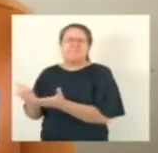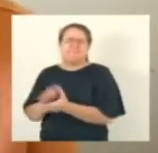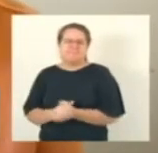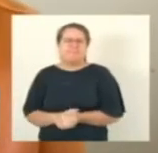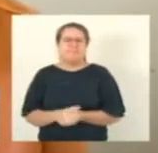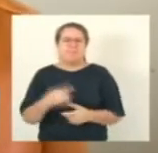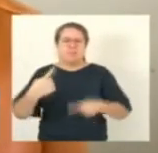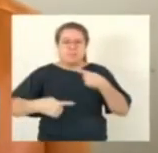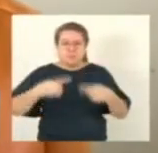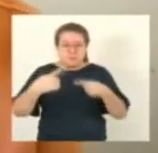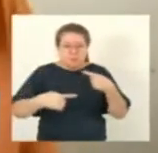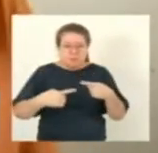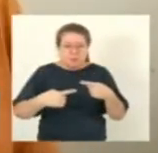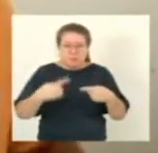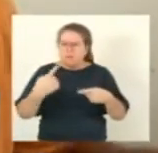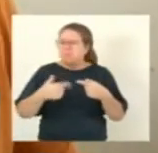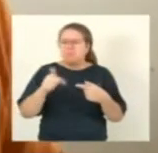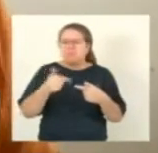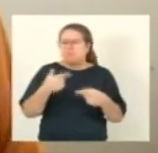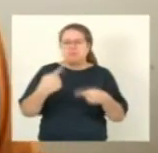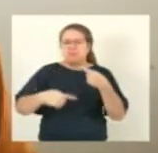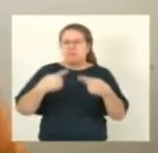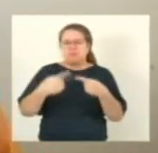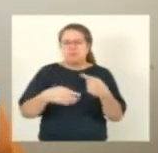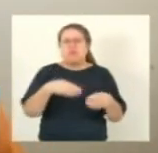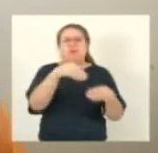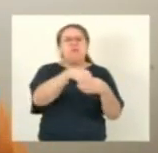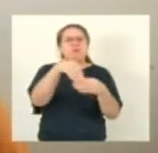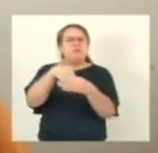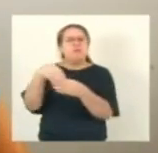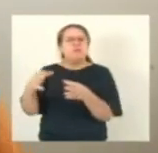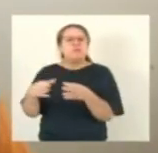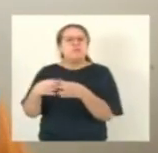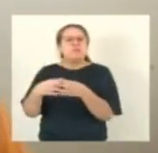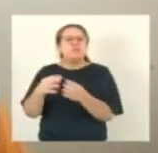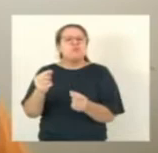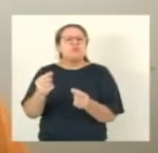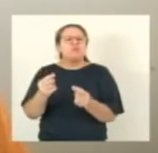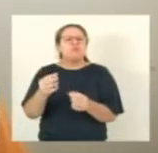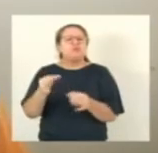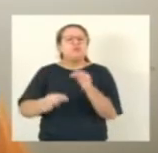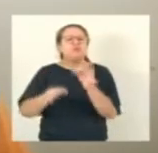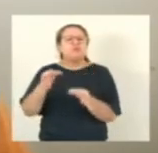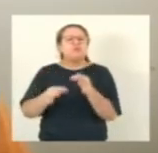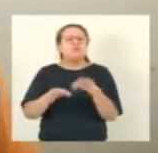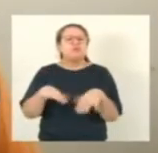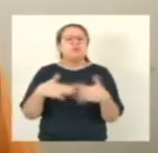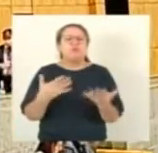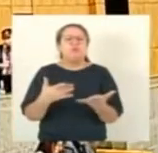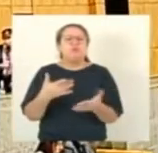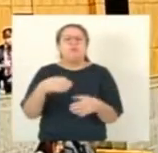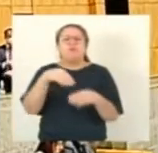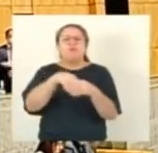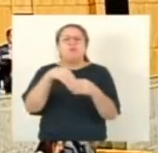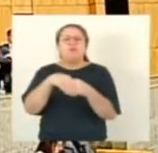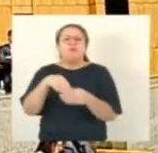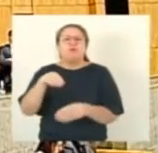não havendo mais quem queira discutir em votação na comissão de justiça como vota o deputado doutor Emílio Mamet